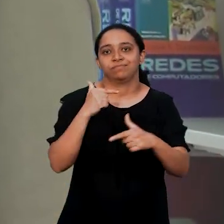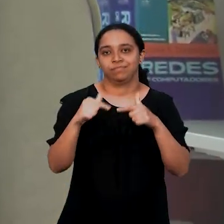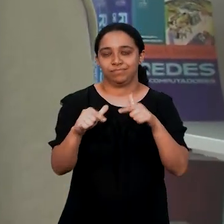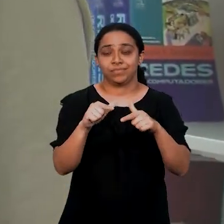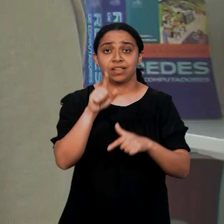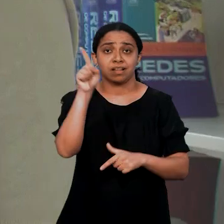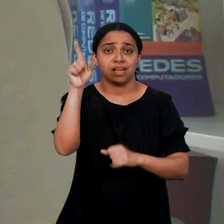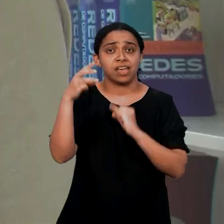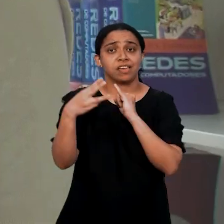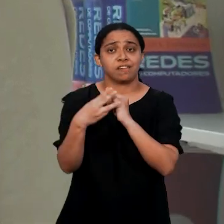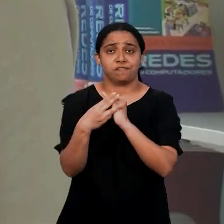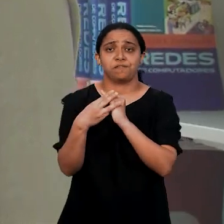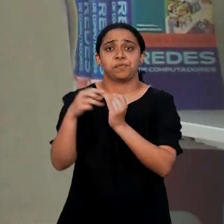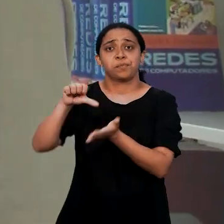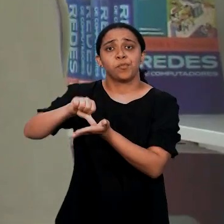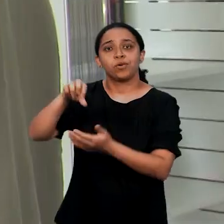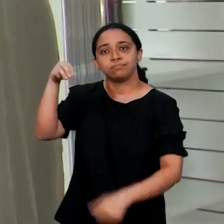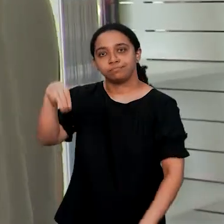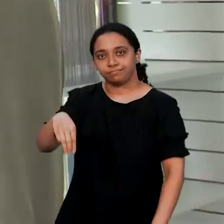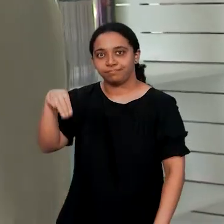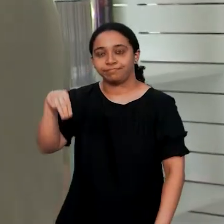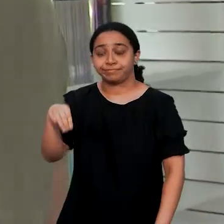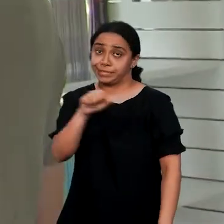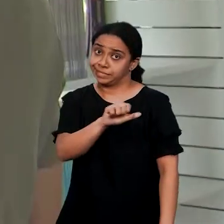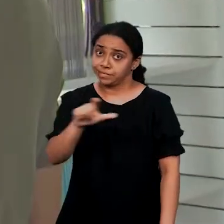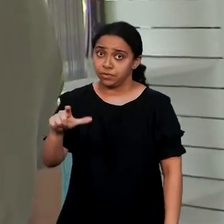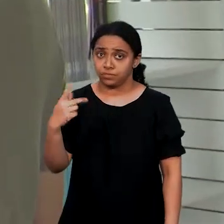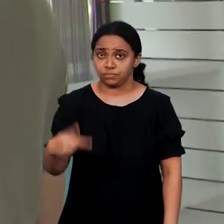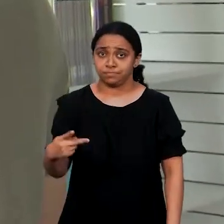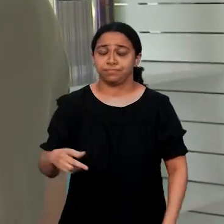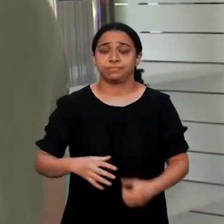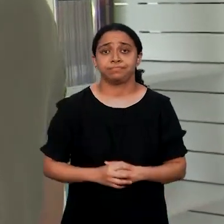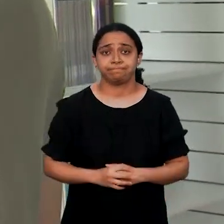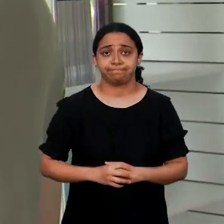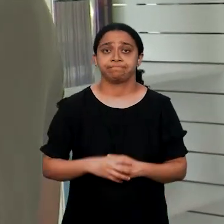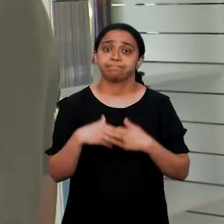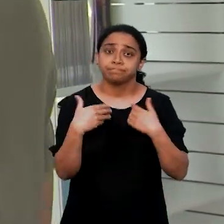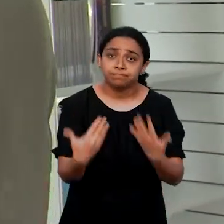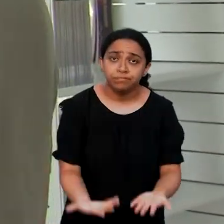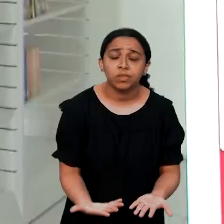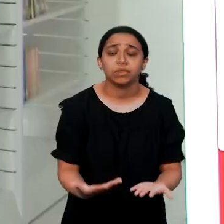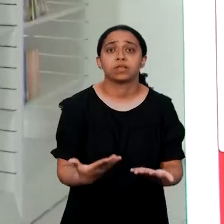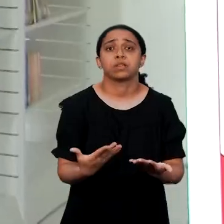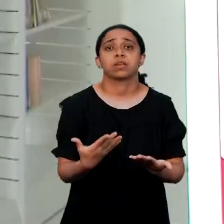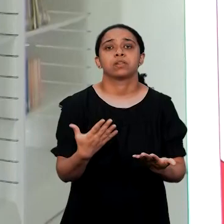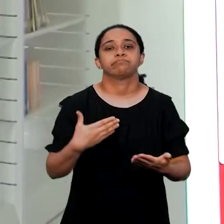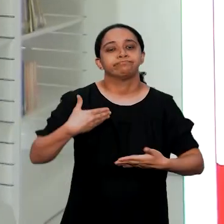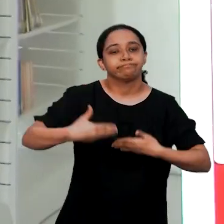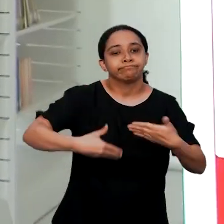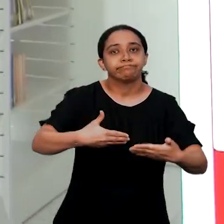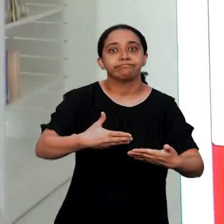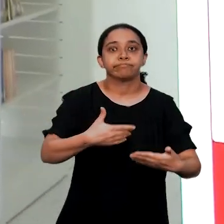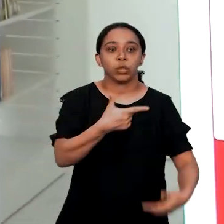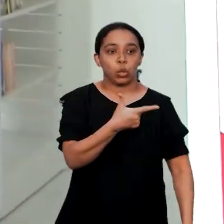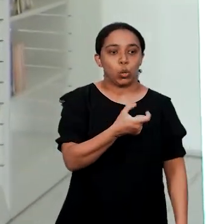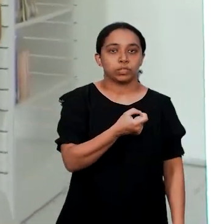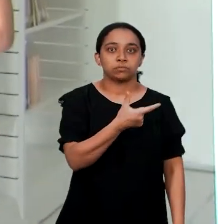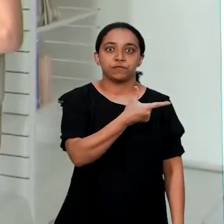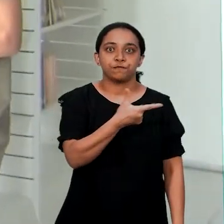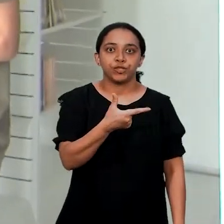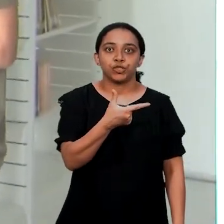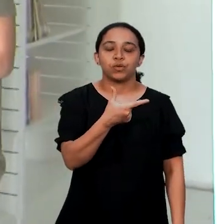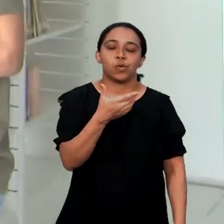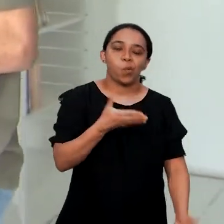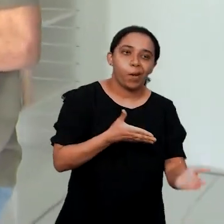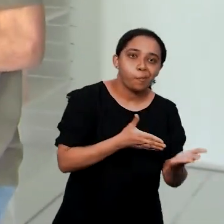do Trabalho no IFMA Campus Monte Castelo, em São Luís. Assim, passo a passo, em 2022,